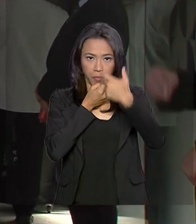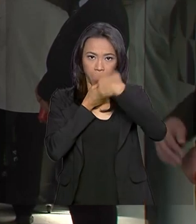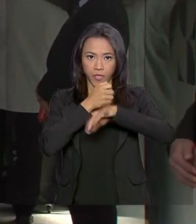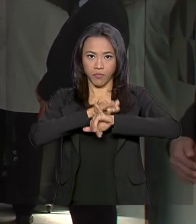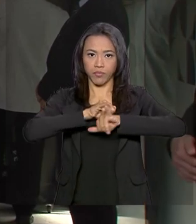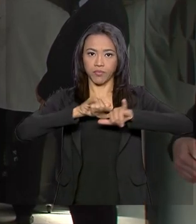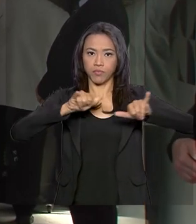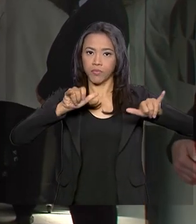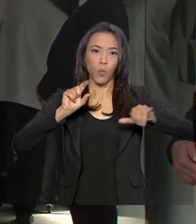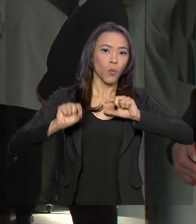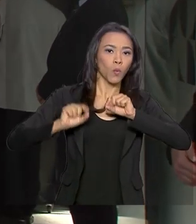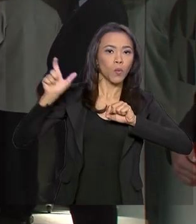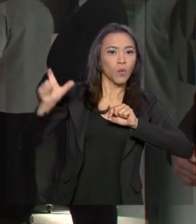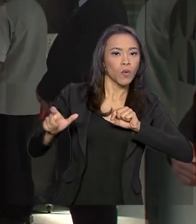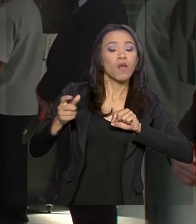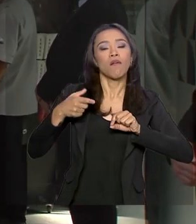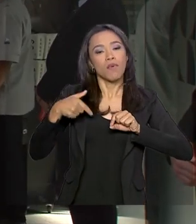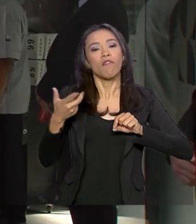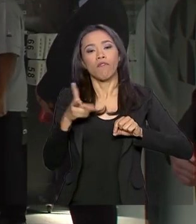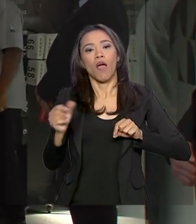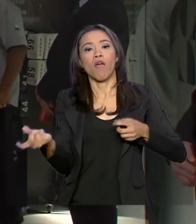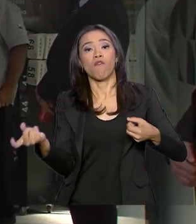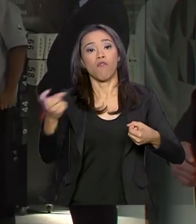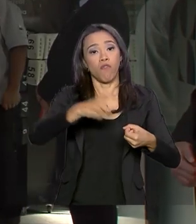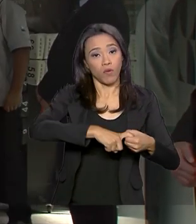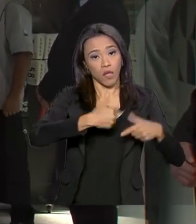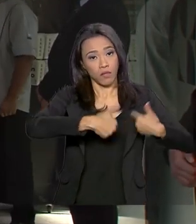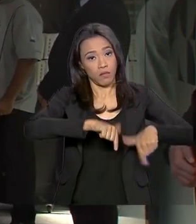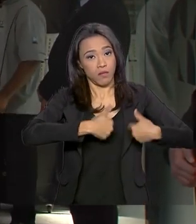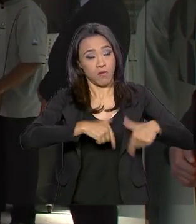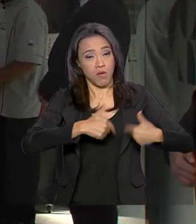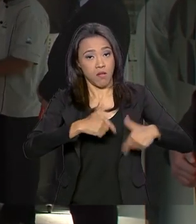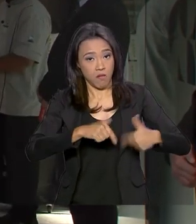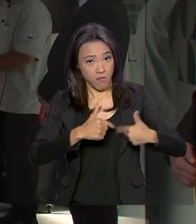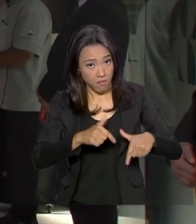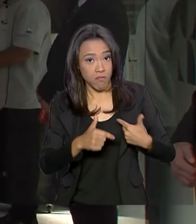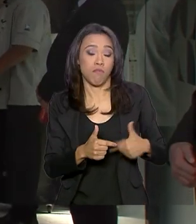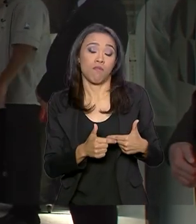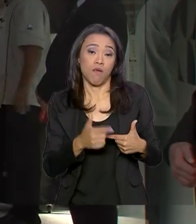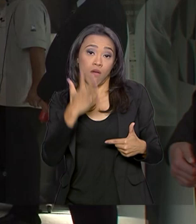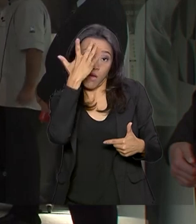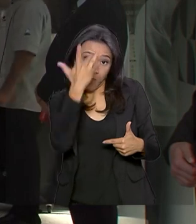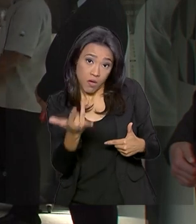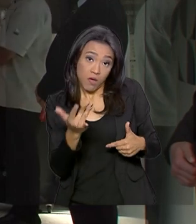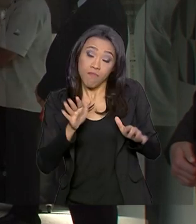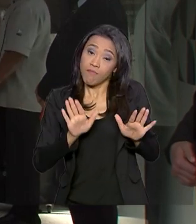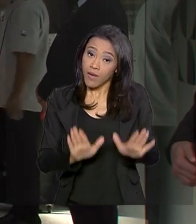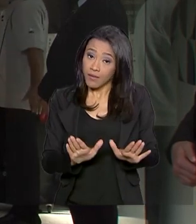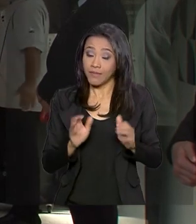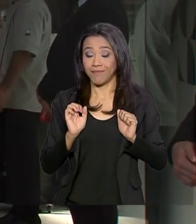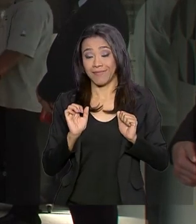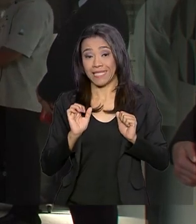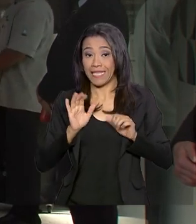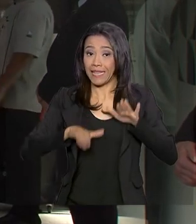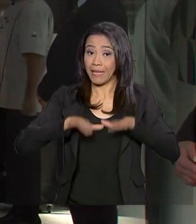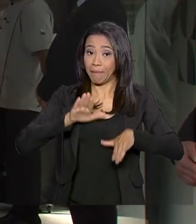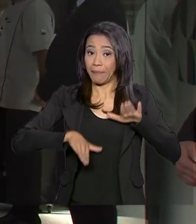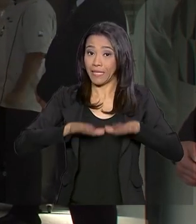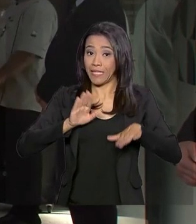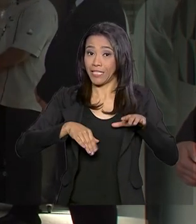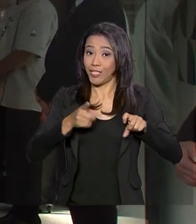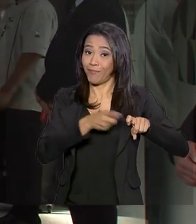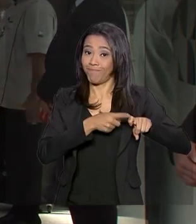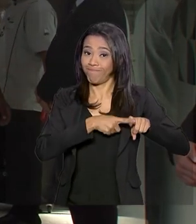Bolsonaro deve retomar a presidência amanhã, mas isso ainda depende de uma avaliação